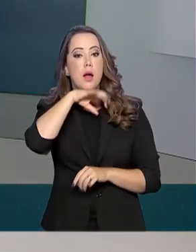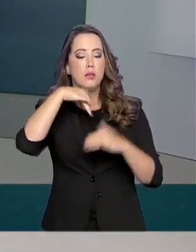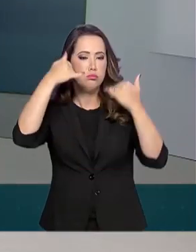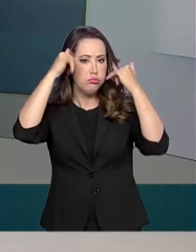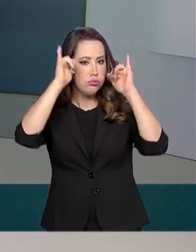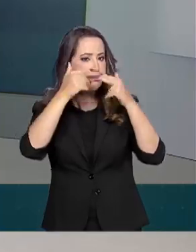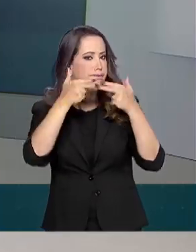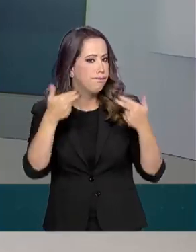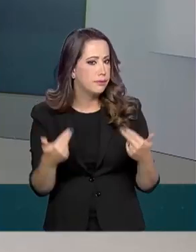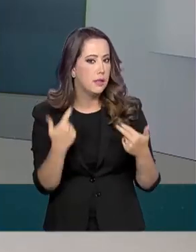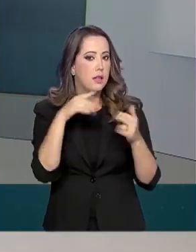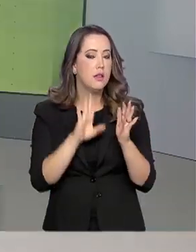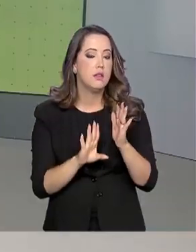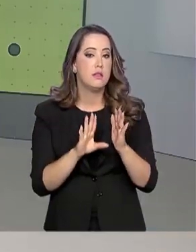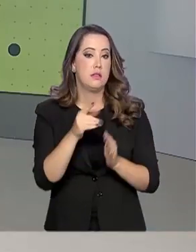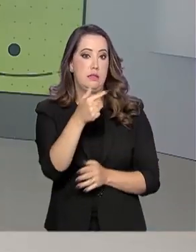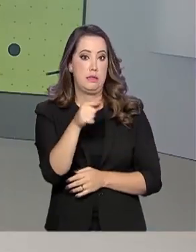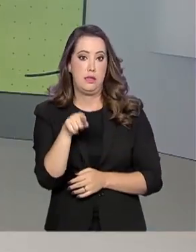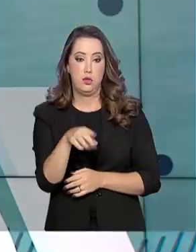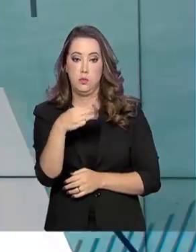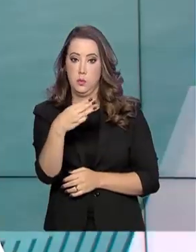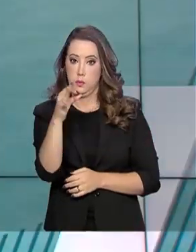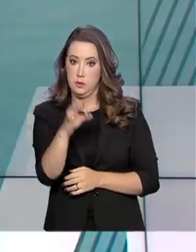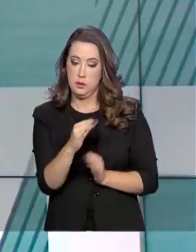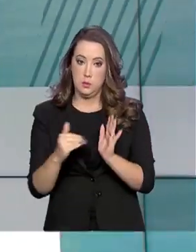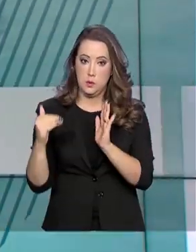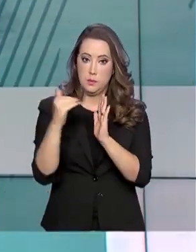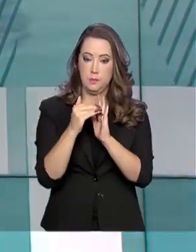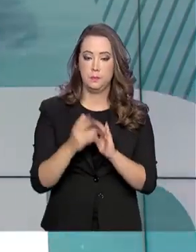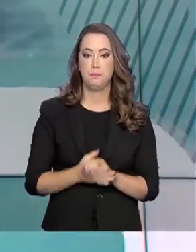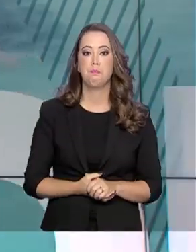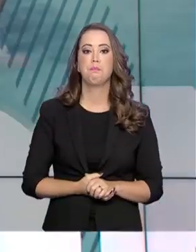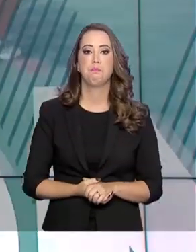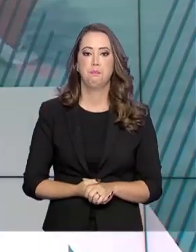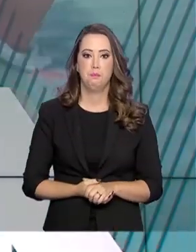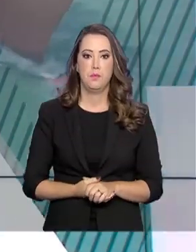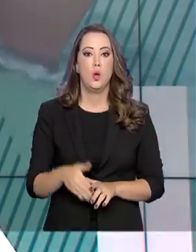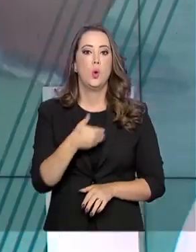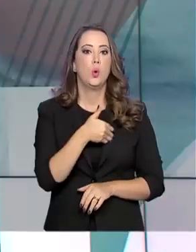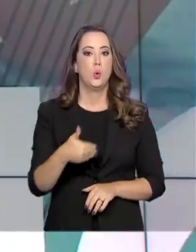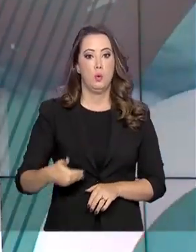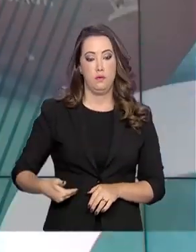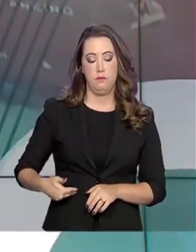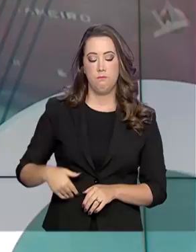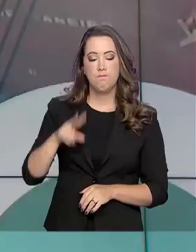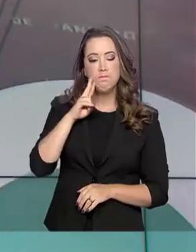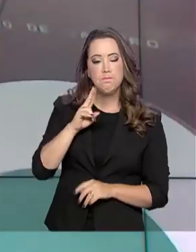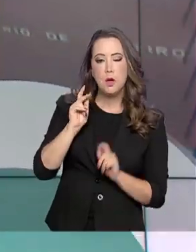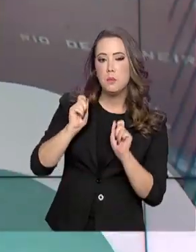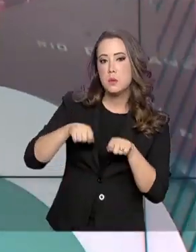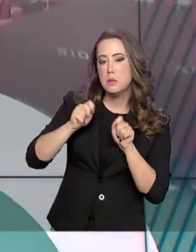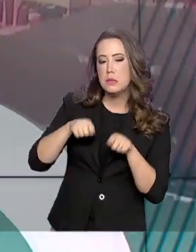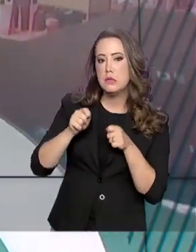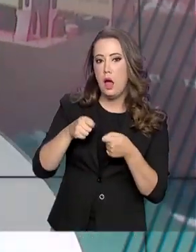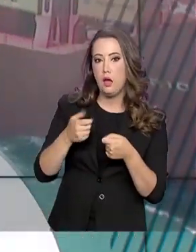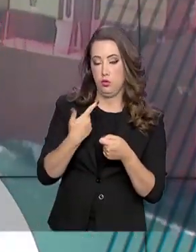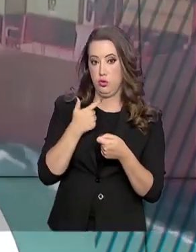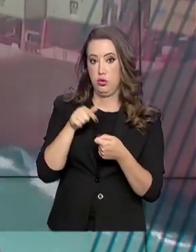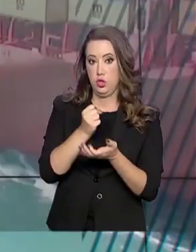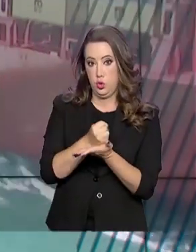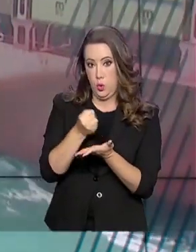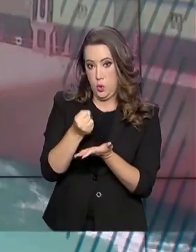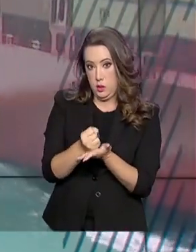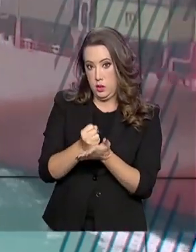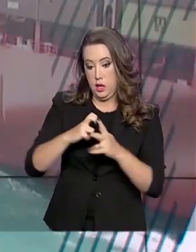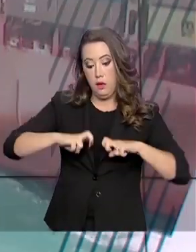7,3%. O governo estuda a prorrogação da concessão ferroviária da Malha Sul, que expira em